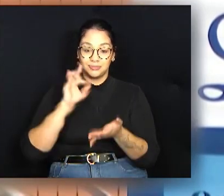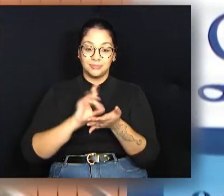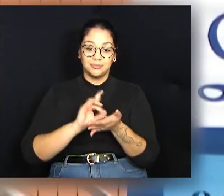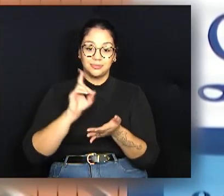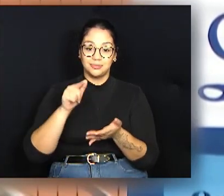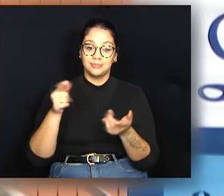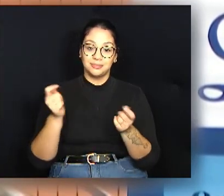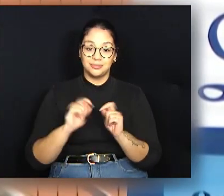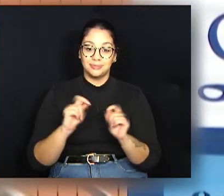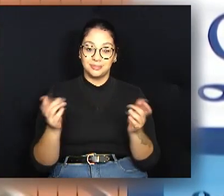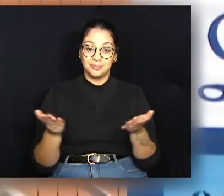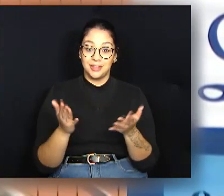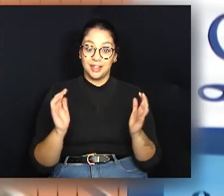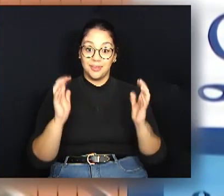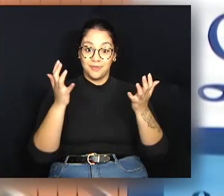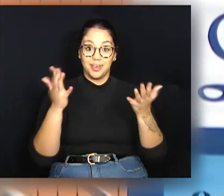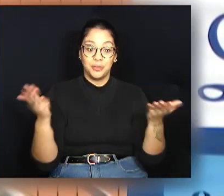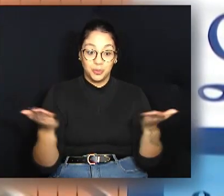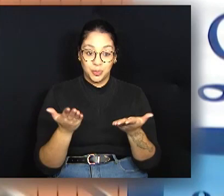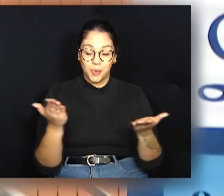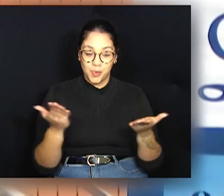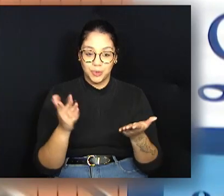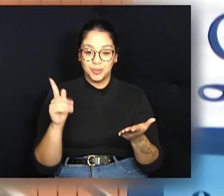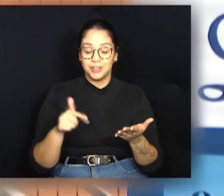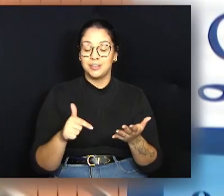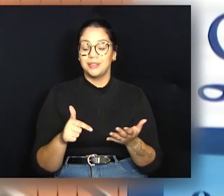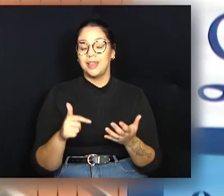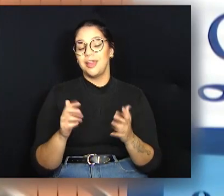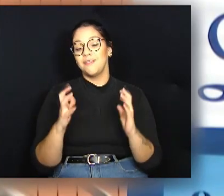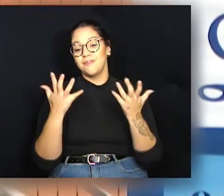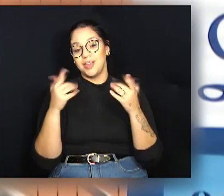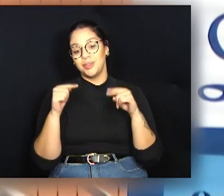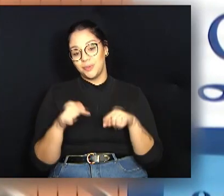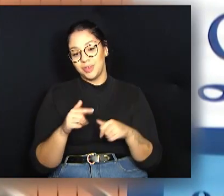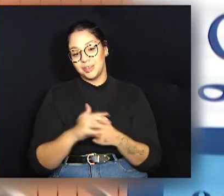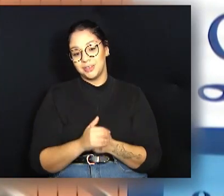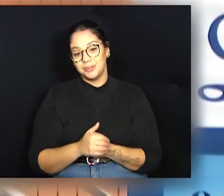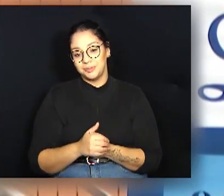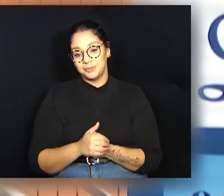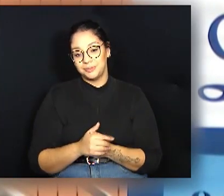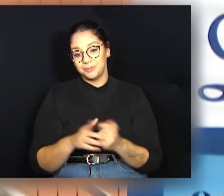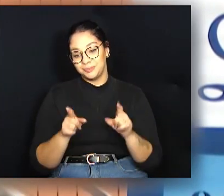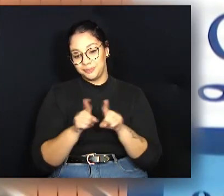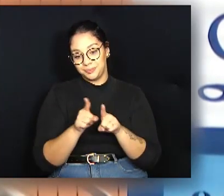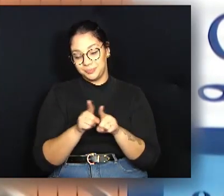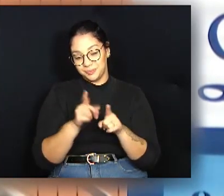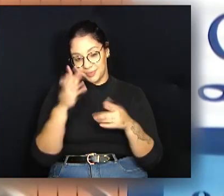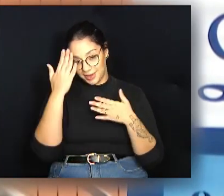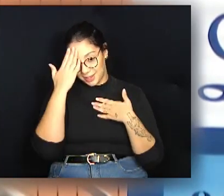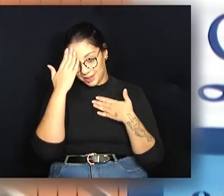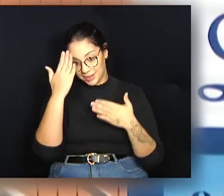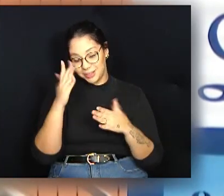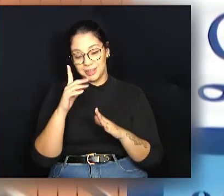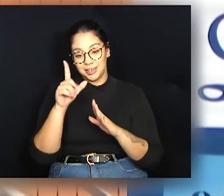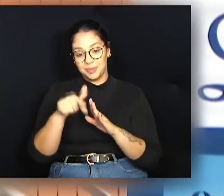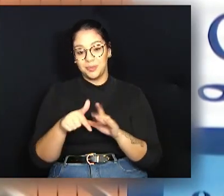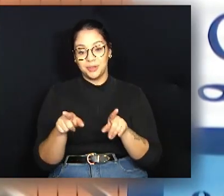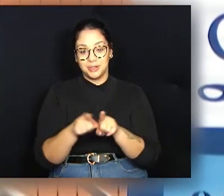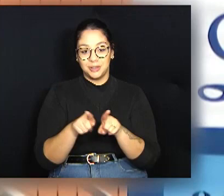estar aqui num evento como este, numa cerimônia como esta. Também quero agradecer aqui, logo em seguida,